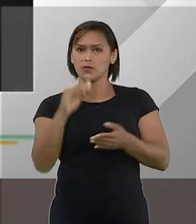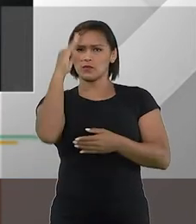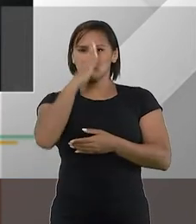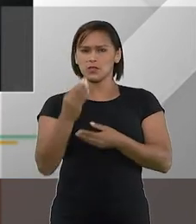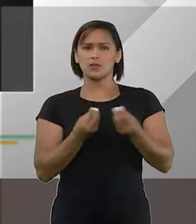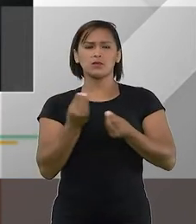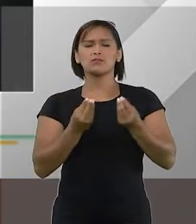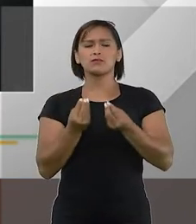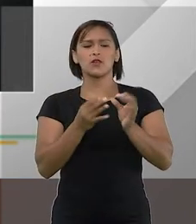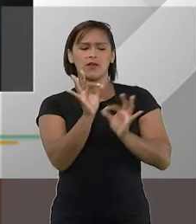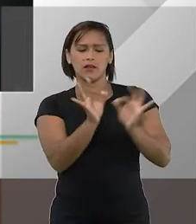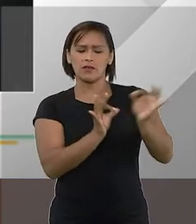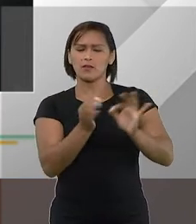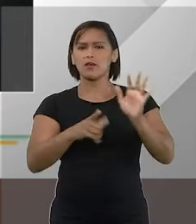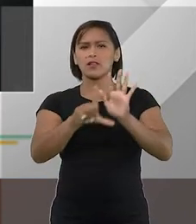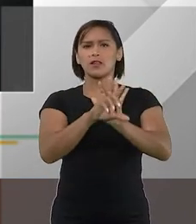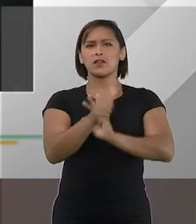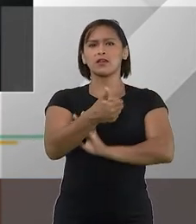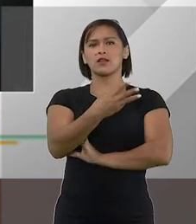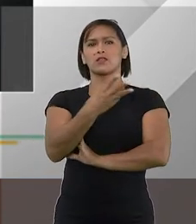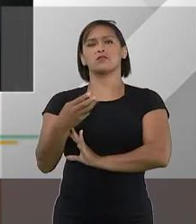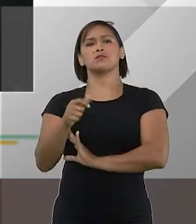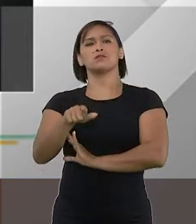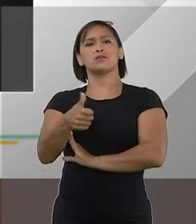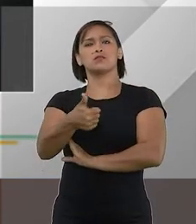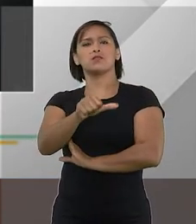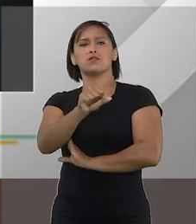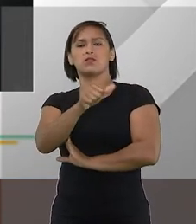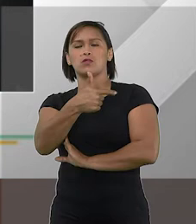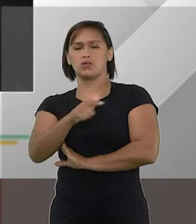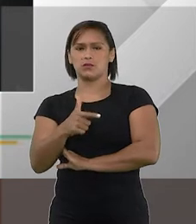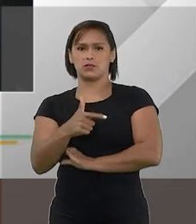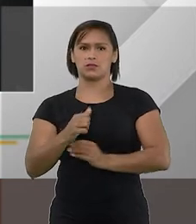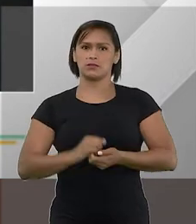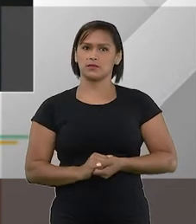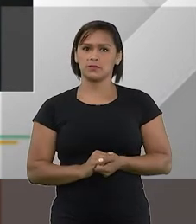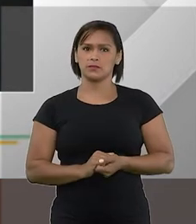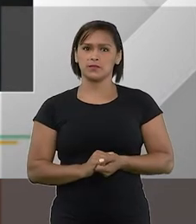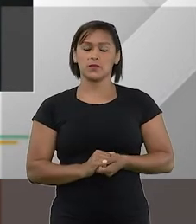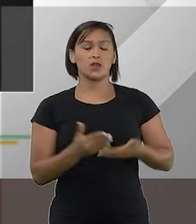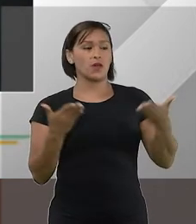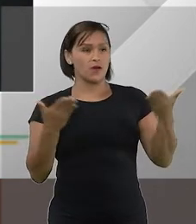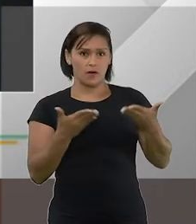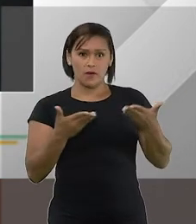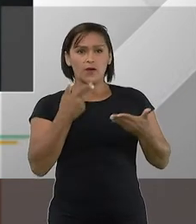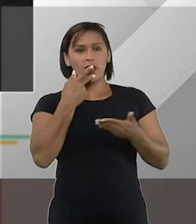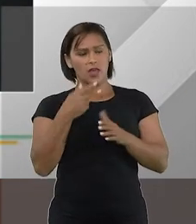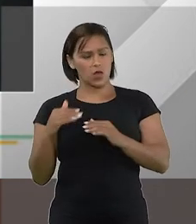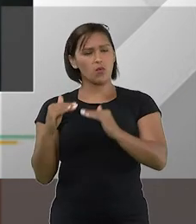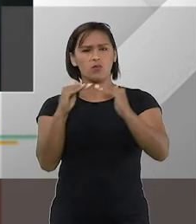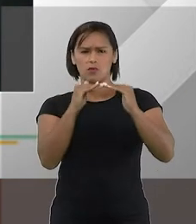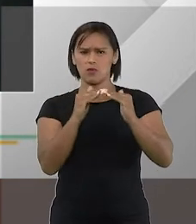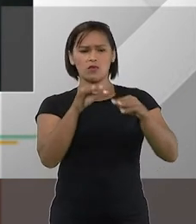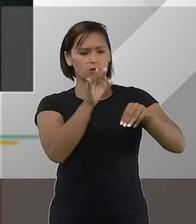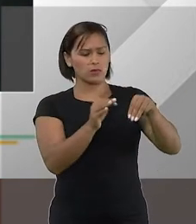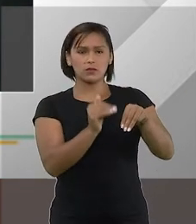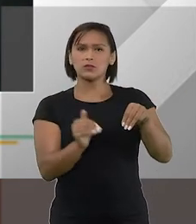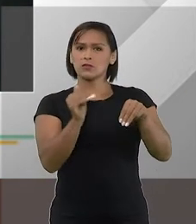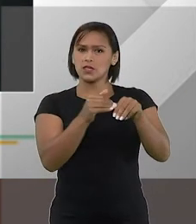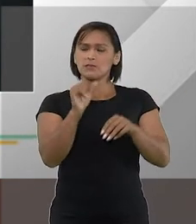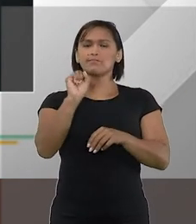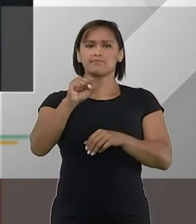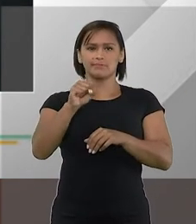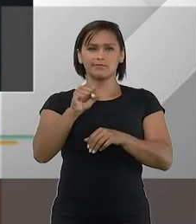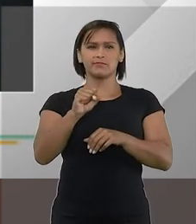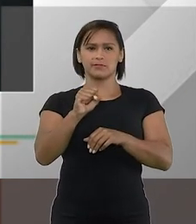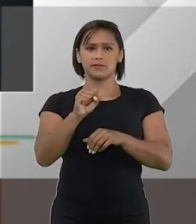Como que foi a elaboração da Lei 14.112? Olha, Tiago, eu concordo com o ministro.